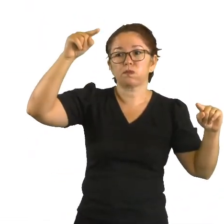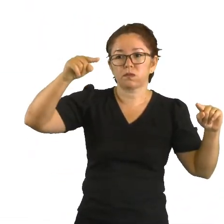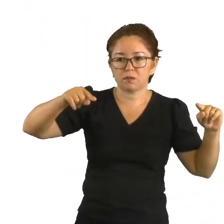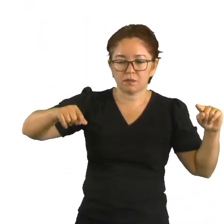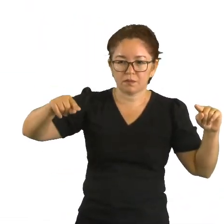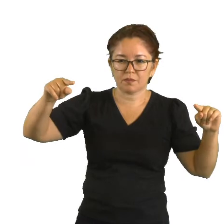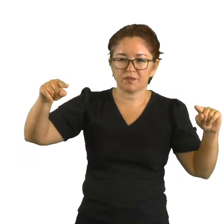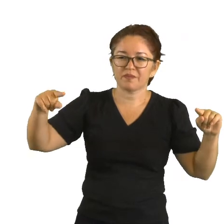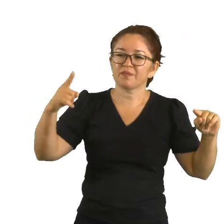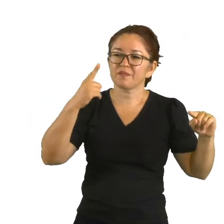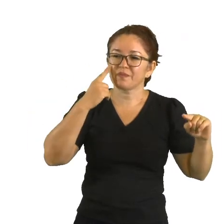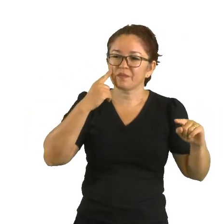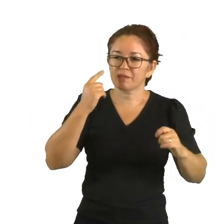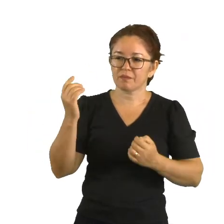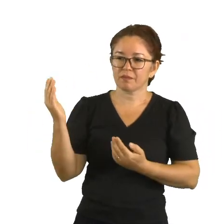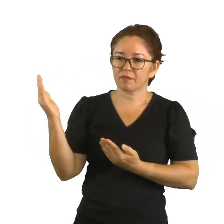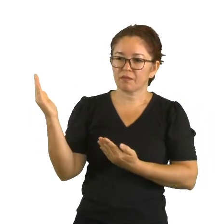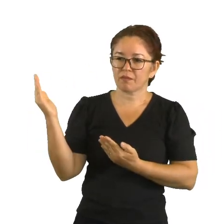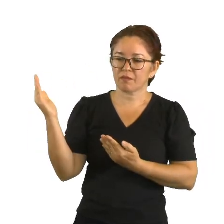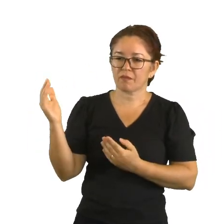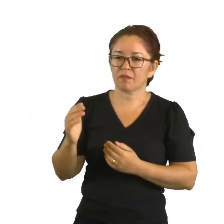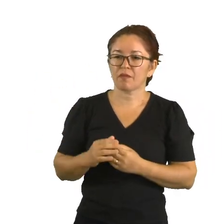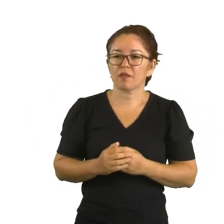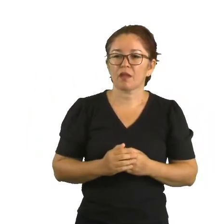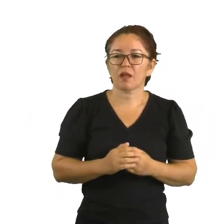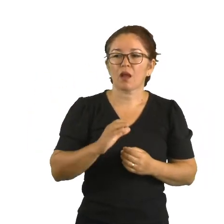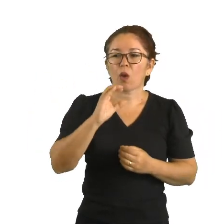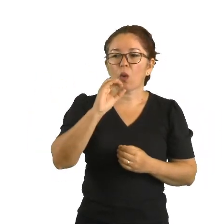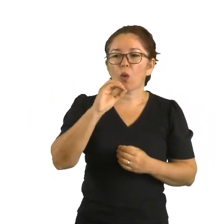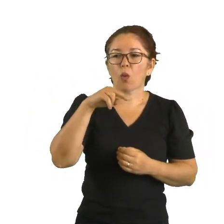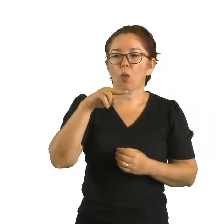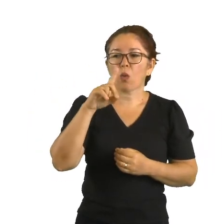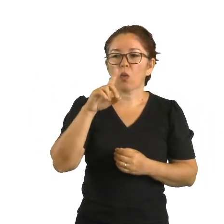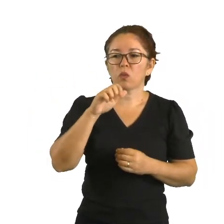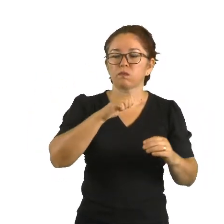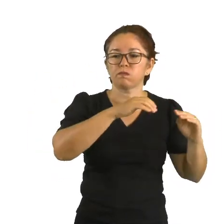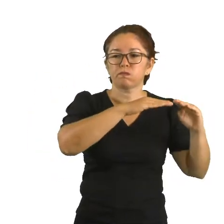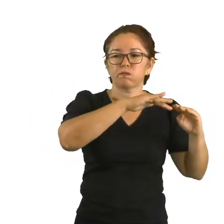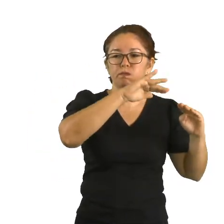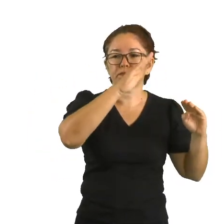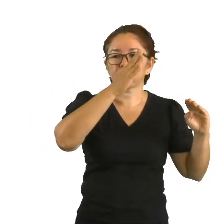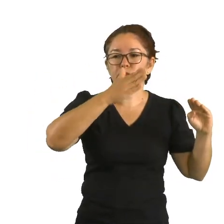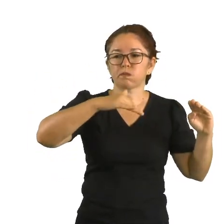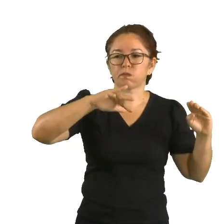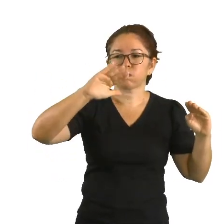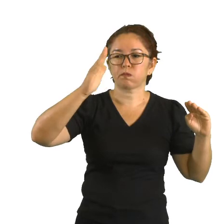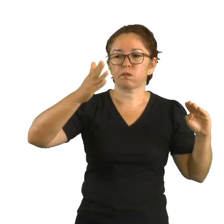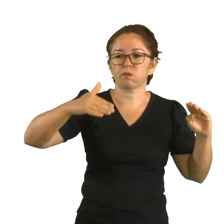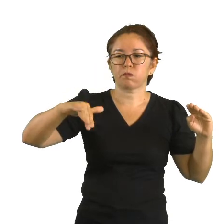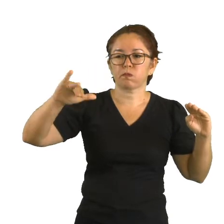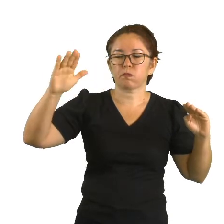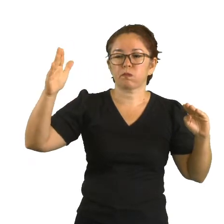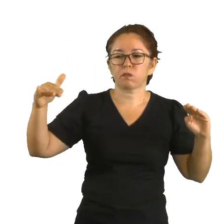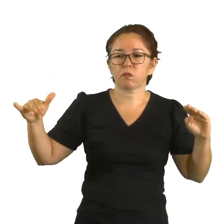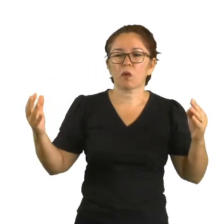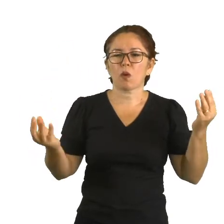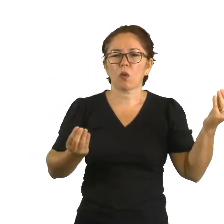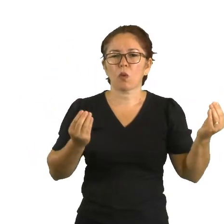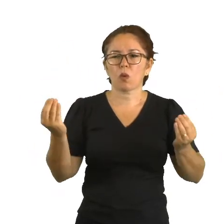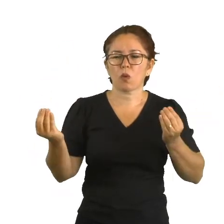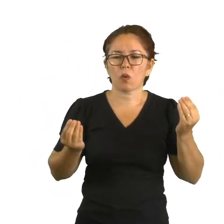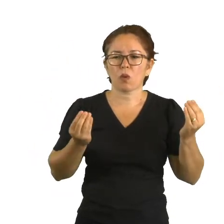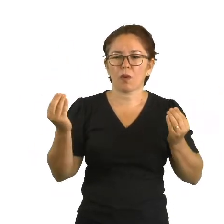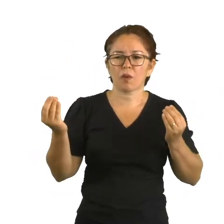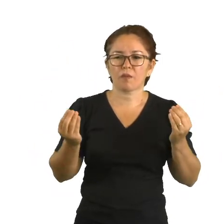projetado aí para vocês como seria essa onda. Quando eu falo que a onda tem uma amplitude, ela vai estar representada pela